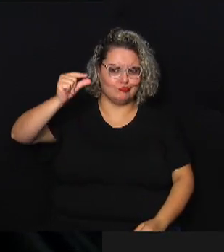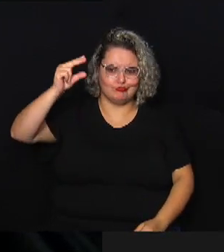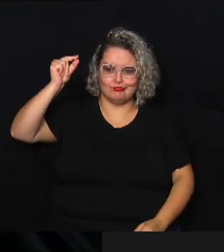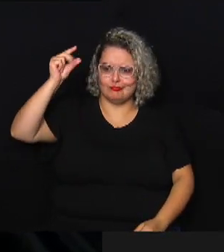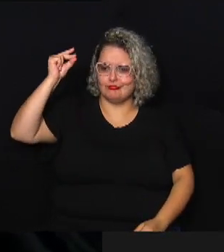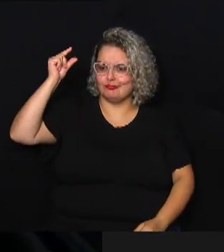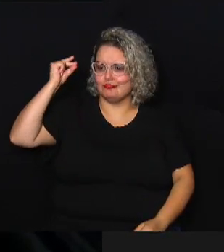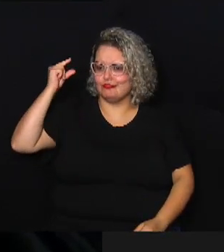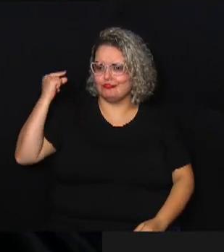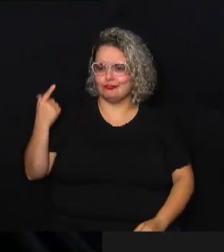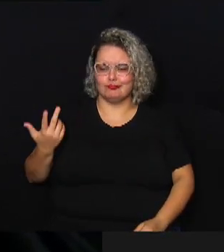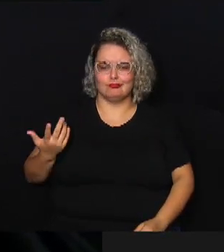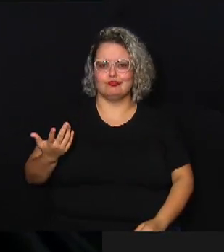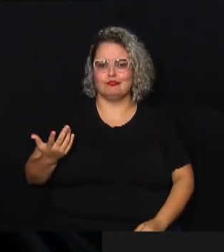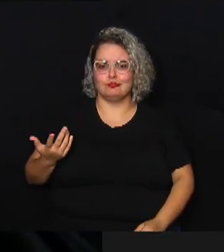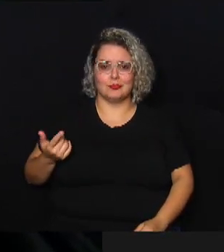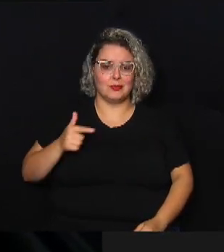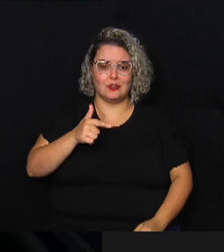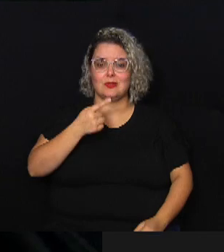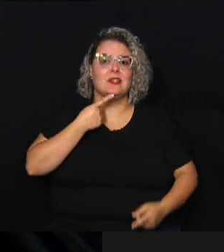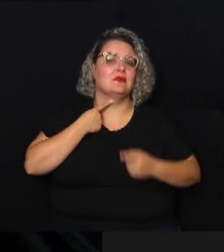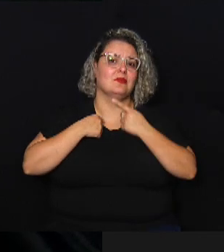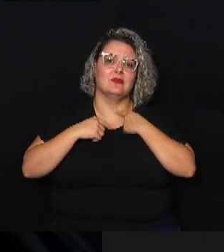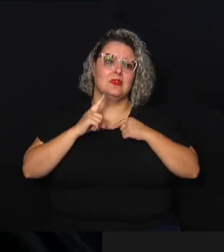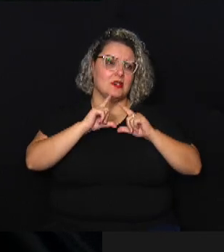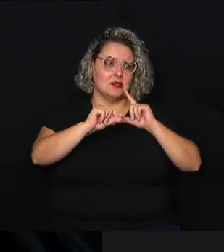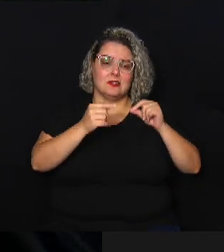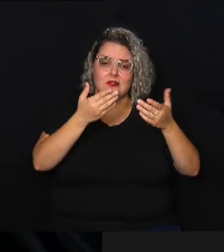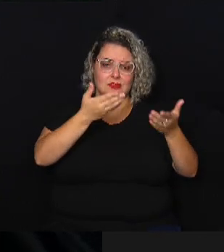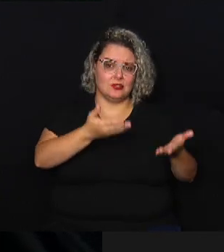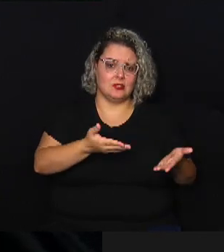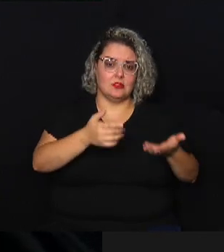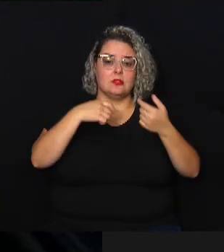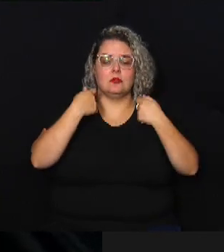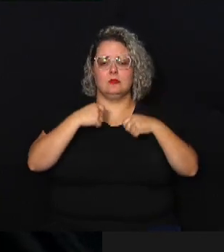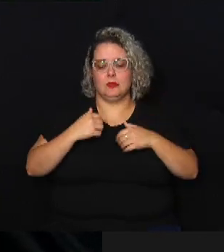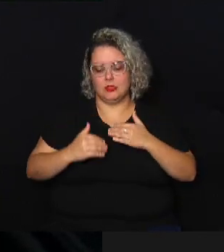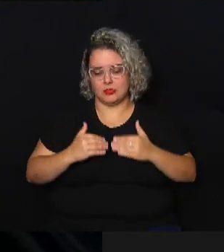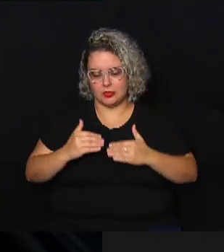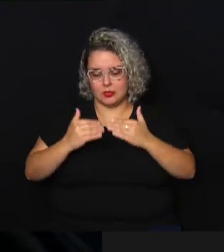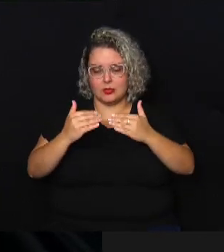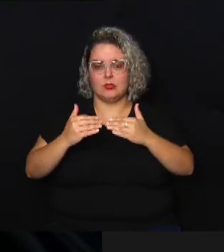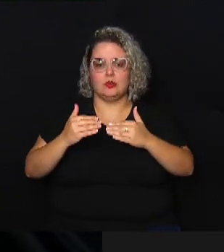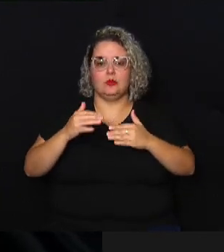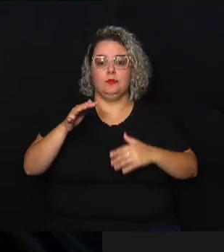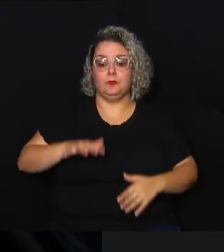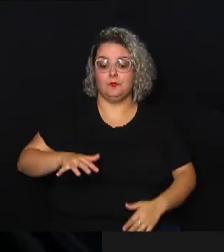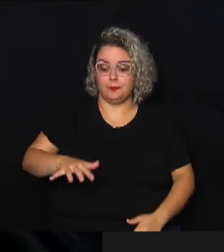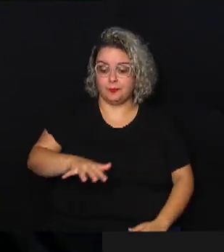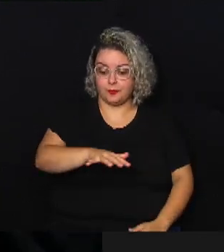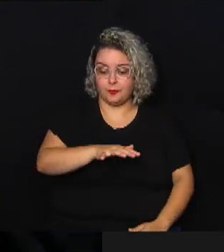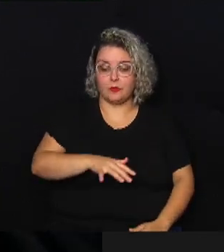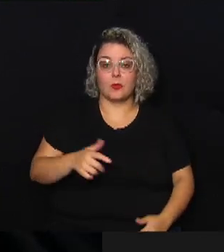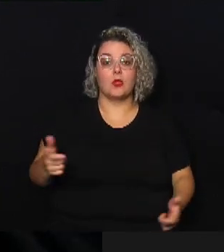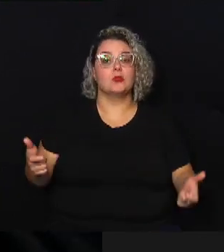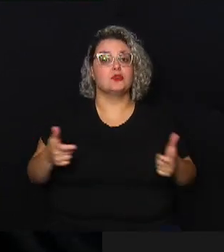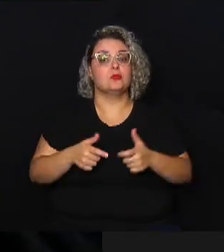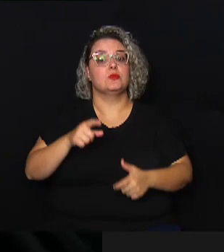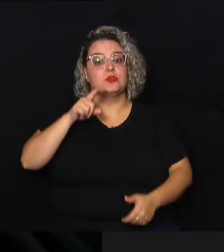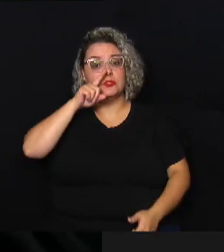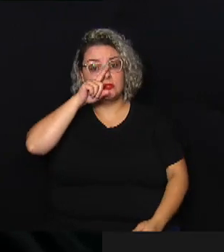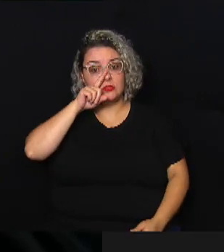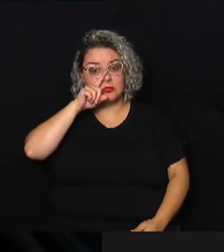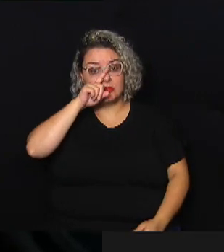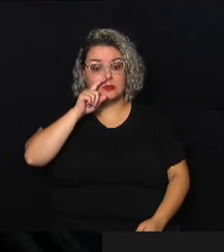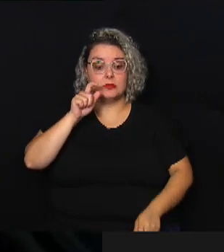nenhuma vontade de sair então precisa construir essas áreas de menos risco e essas pessoas